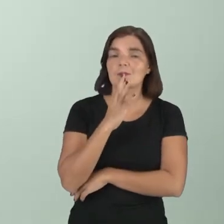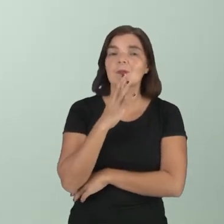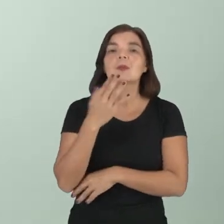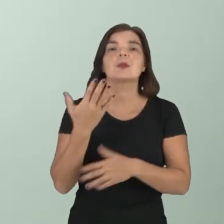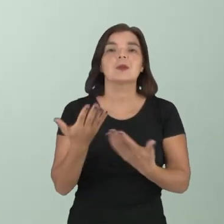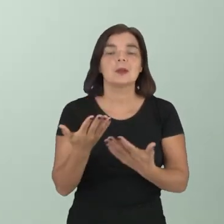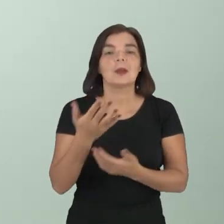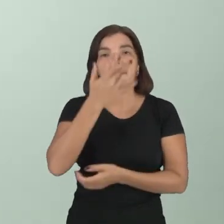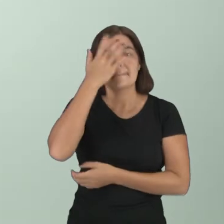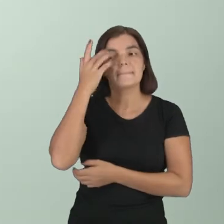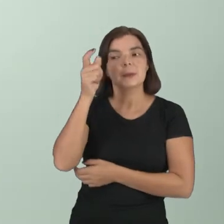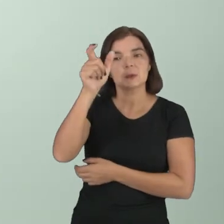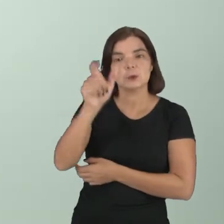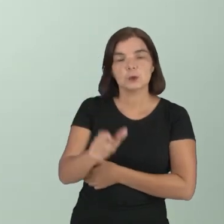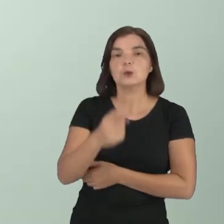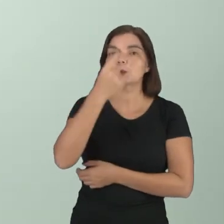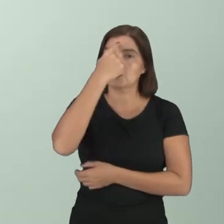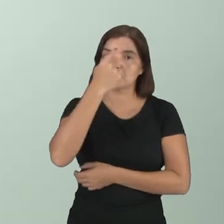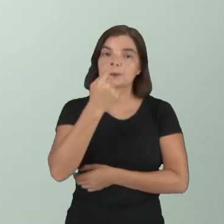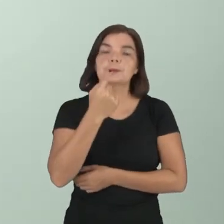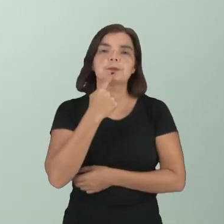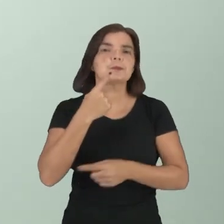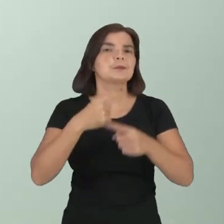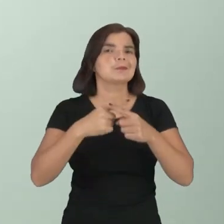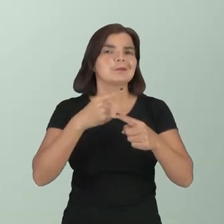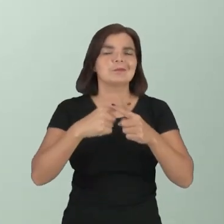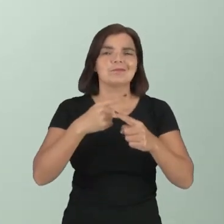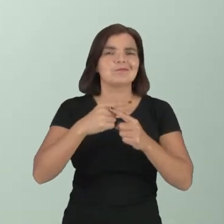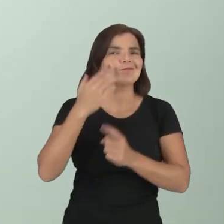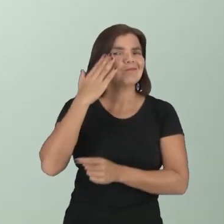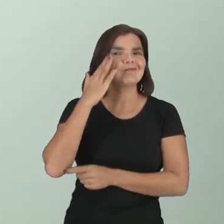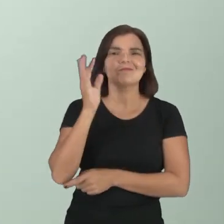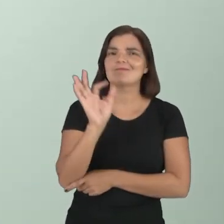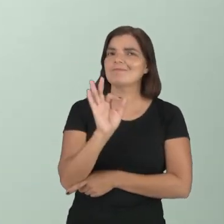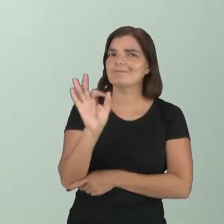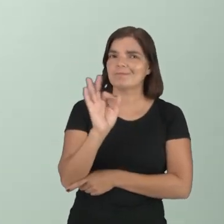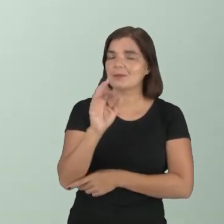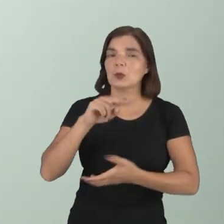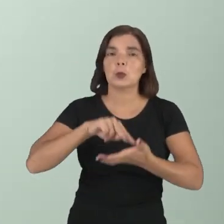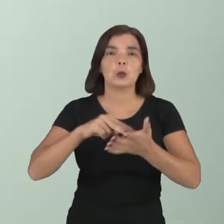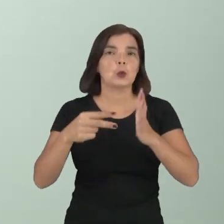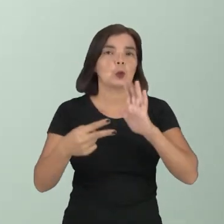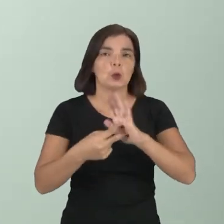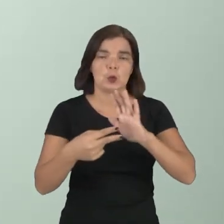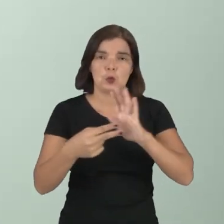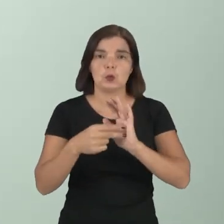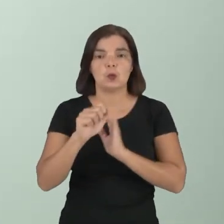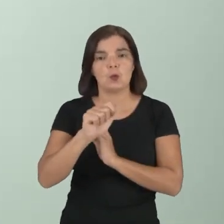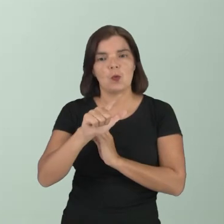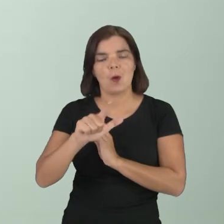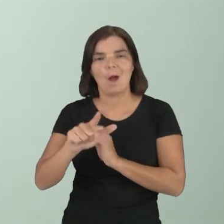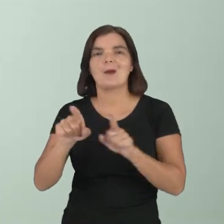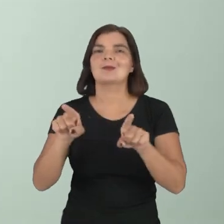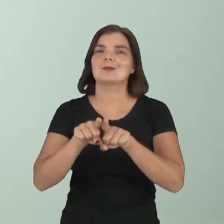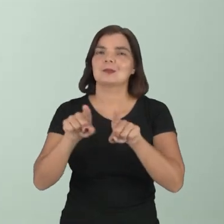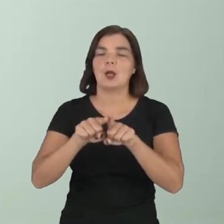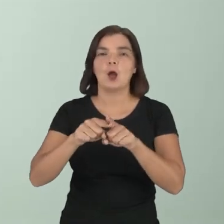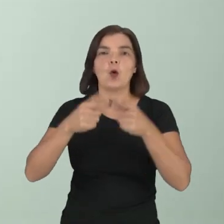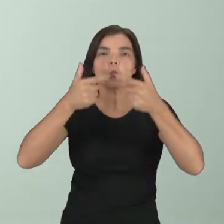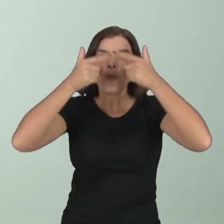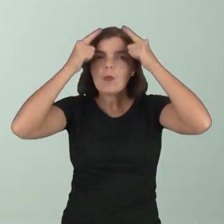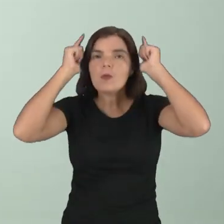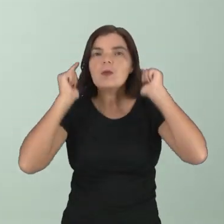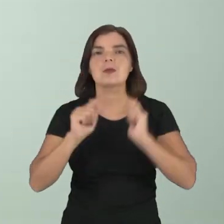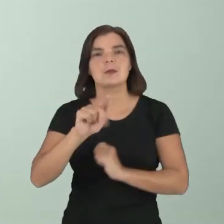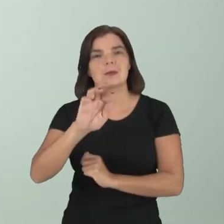conhecer ele nessa imagem, porque senão você não vai entender o sentido de o alpatino estar com gel no